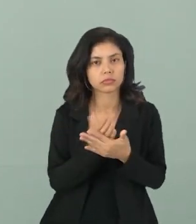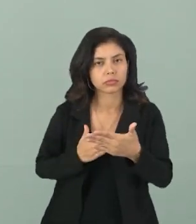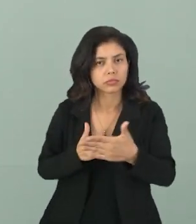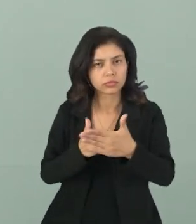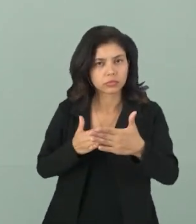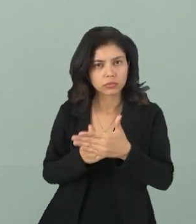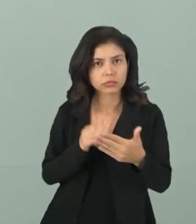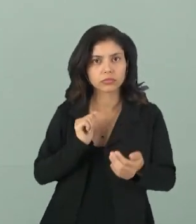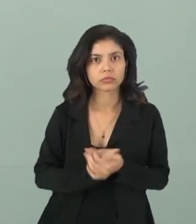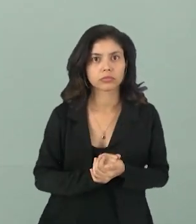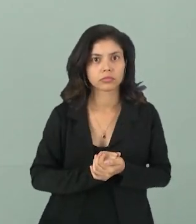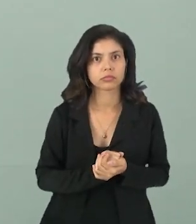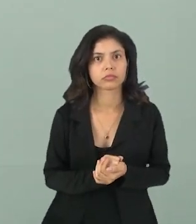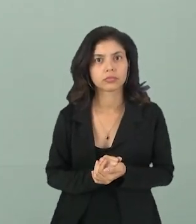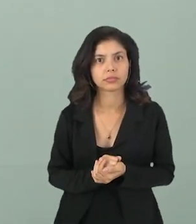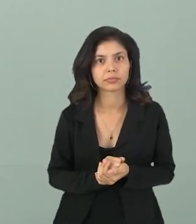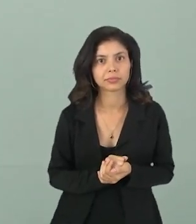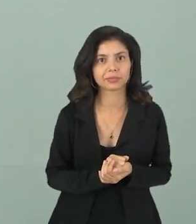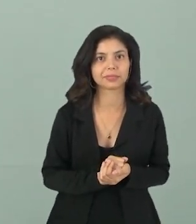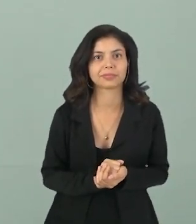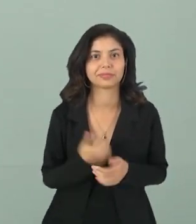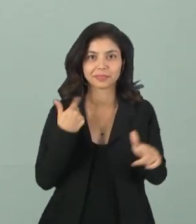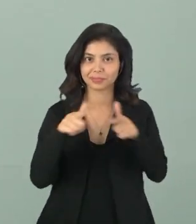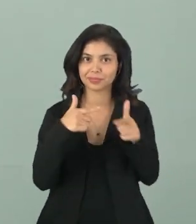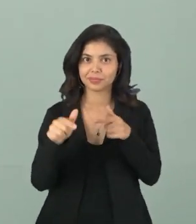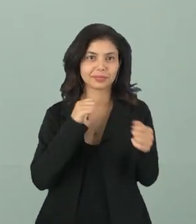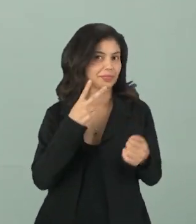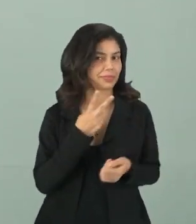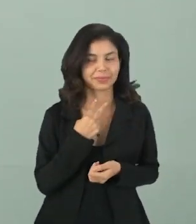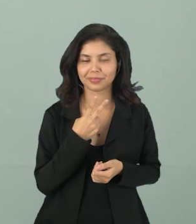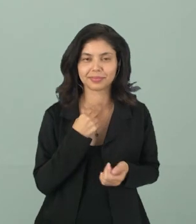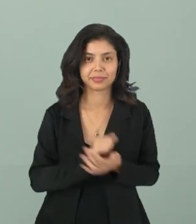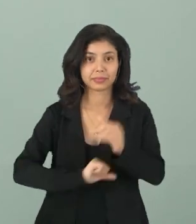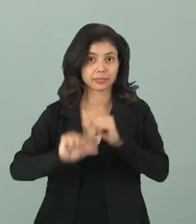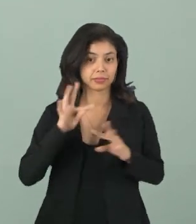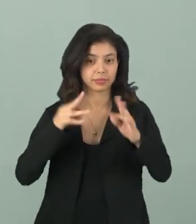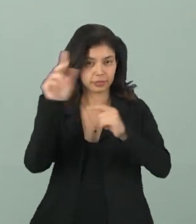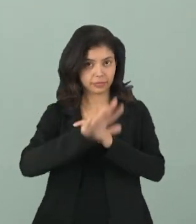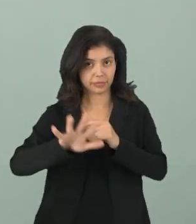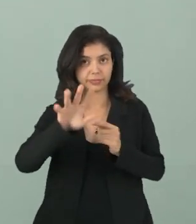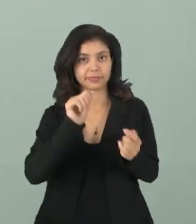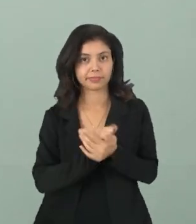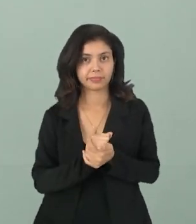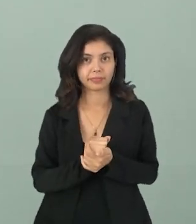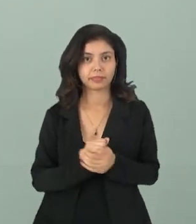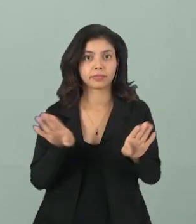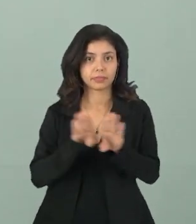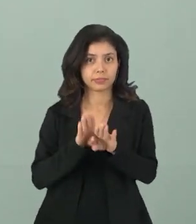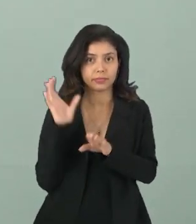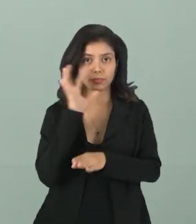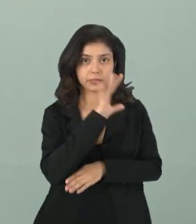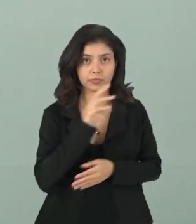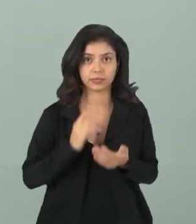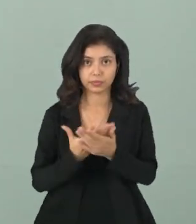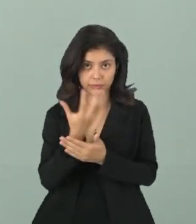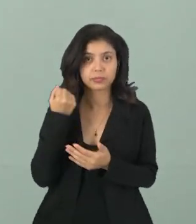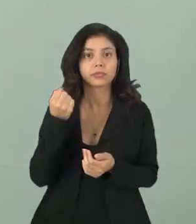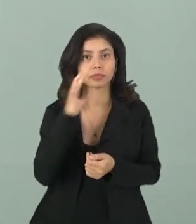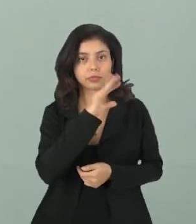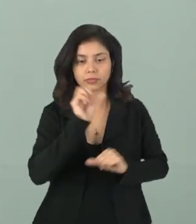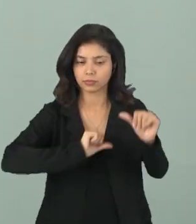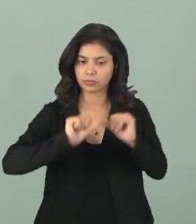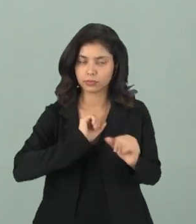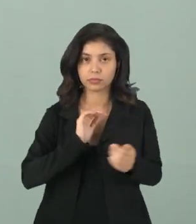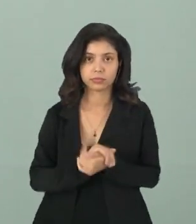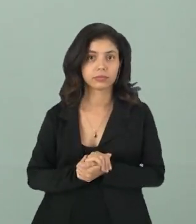limitações, né? Fala que esse trabalho não pode ser convertido totalmente, né? Que calor, seja, eu vou pegar esse calor e não vai dar